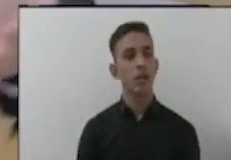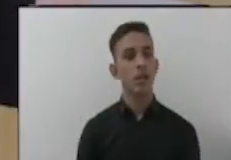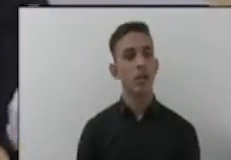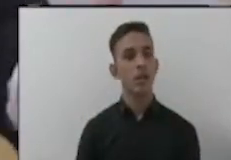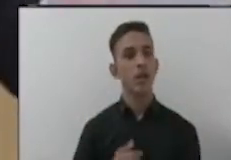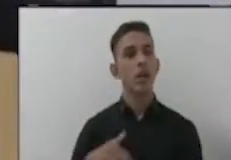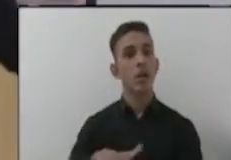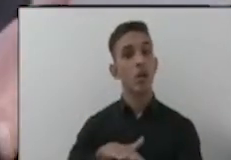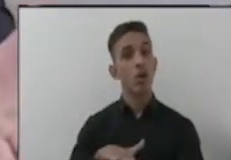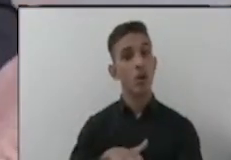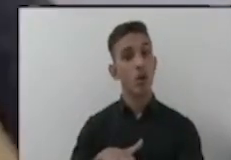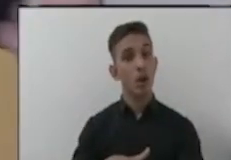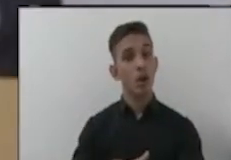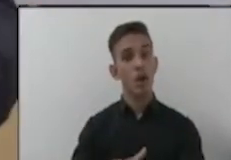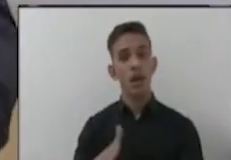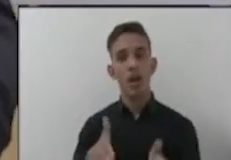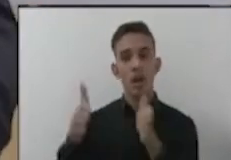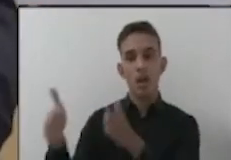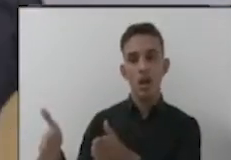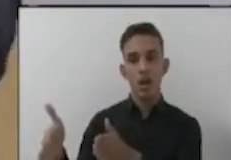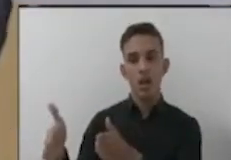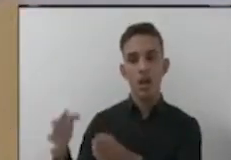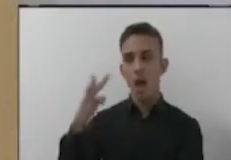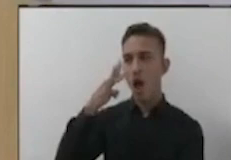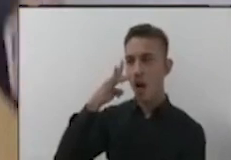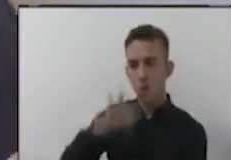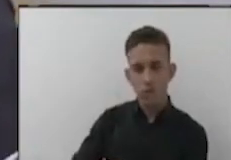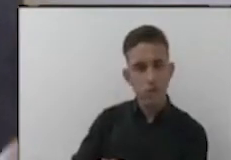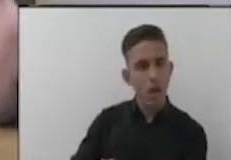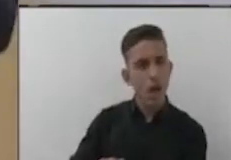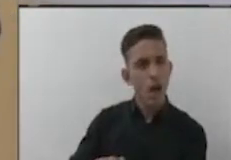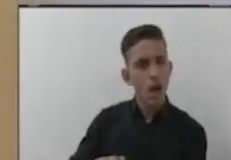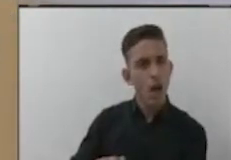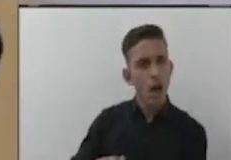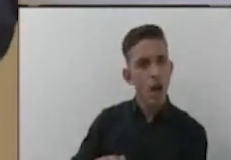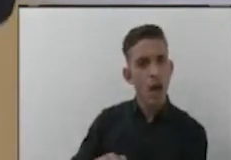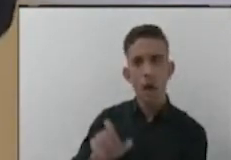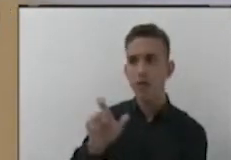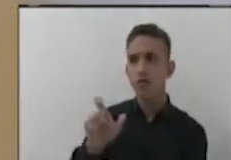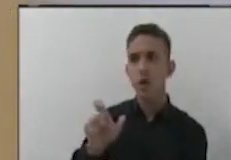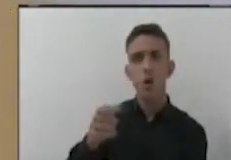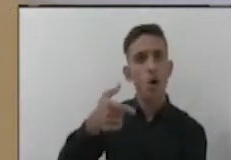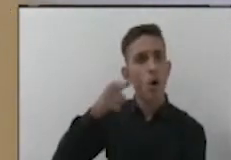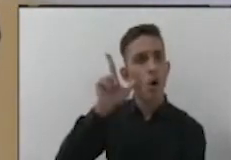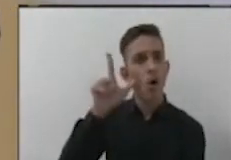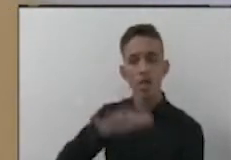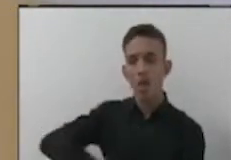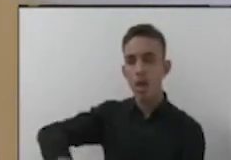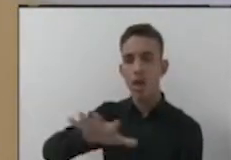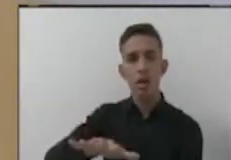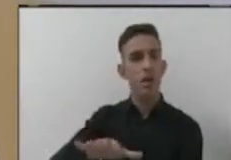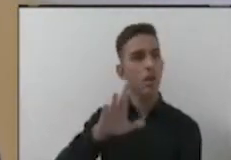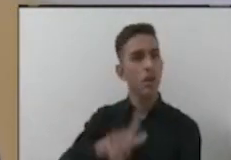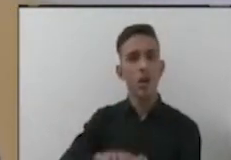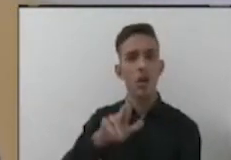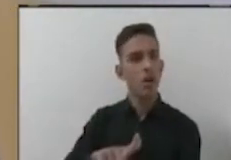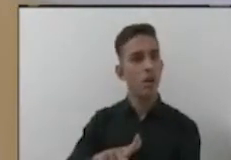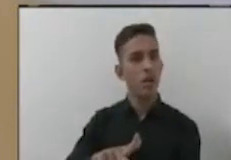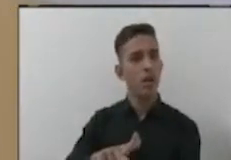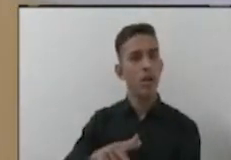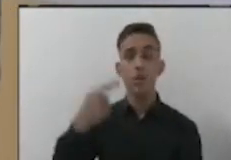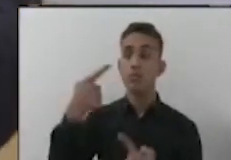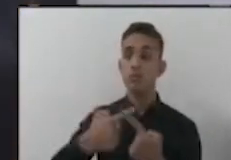presidente. Eu estou conversando aqui com o colega do meu lado, ela vem me acusar, sendo que ela assinuou uma situação outra que eu não quero colocar, porque não sou esse